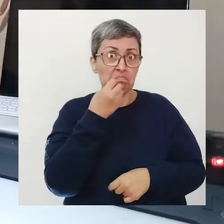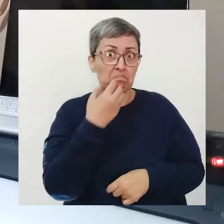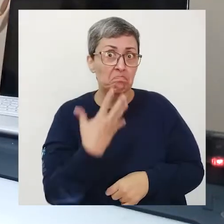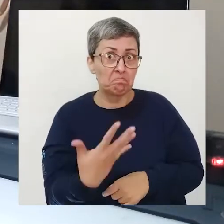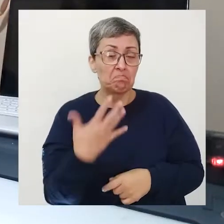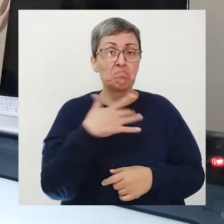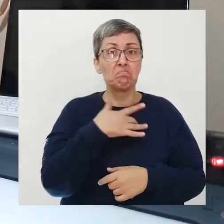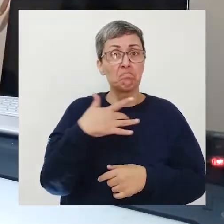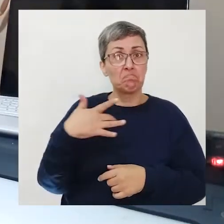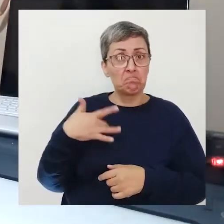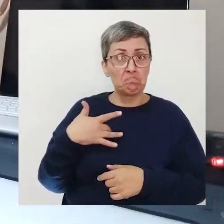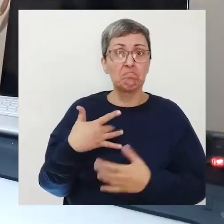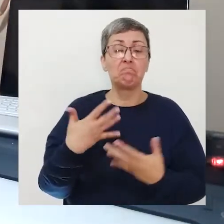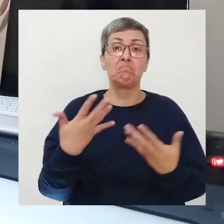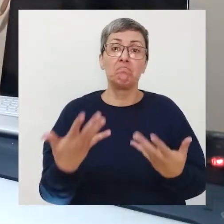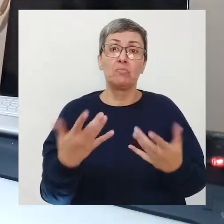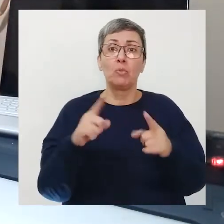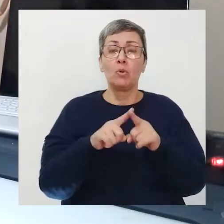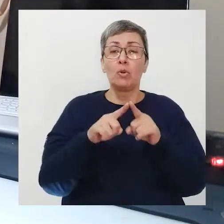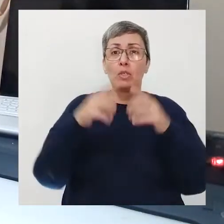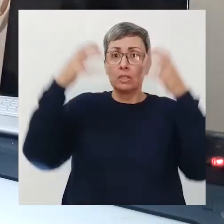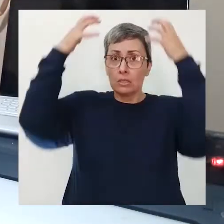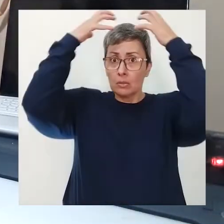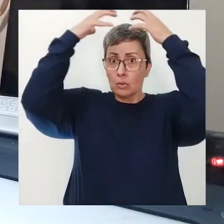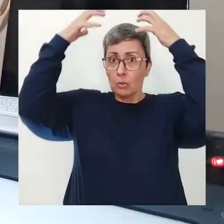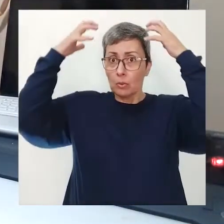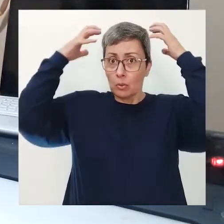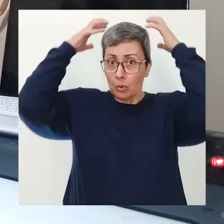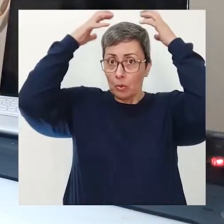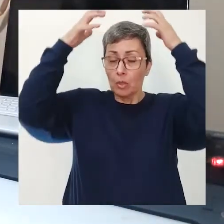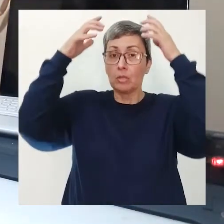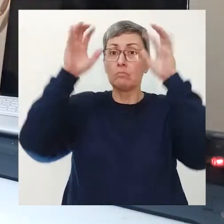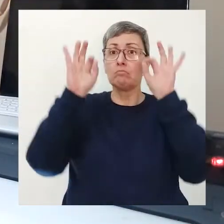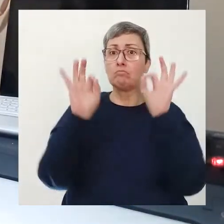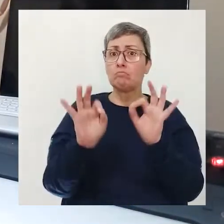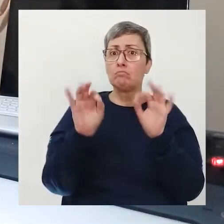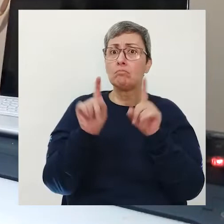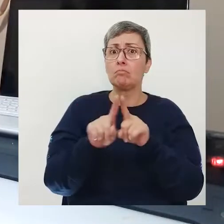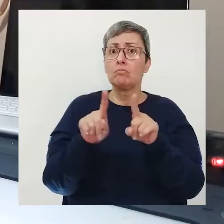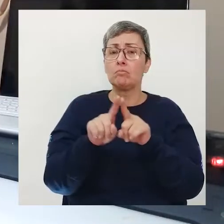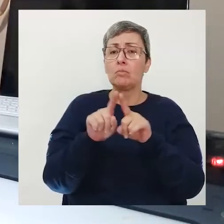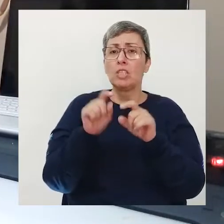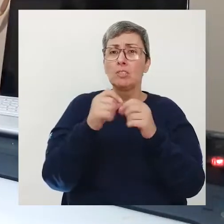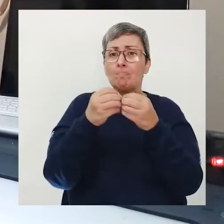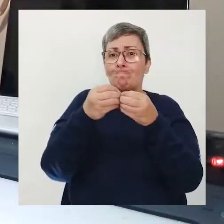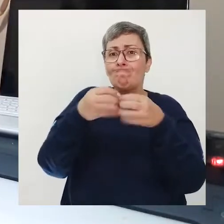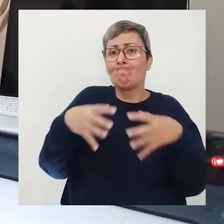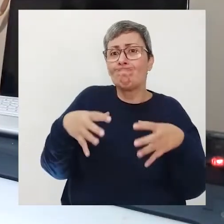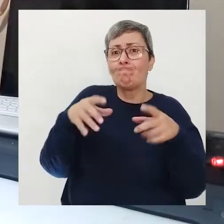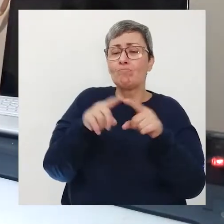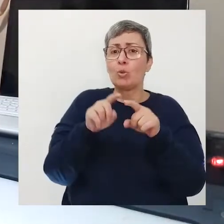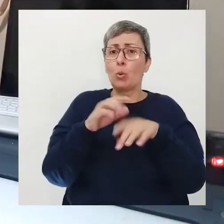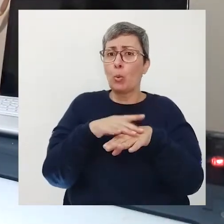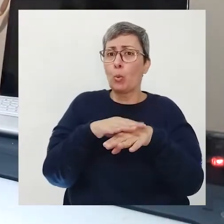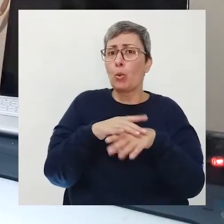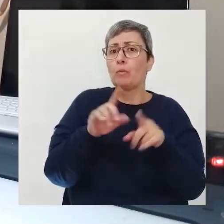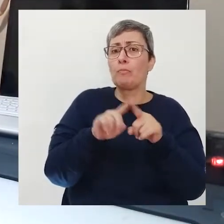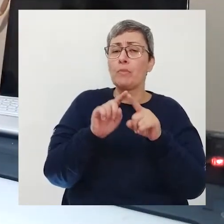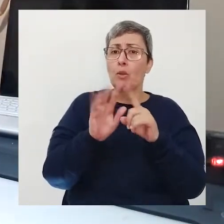pelo próprio envelhecimento né assim a estimulação constante